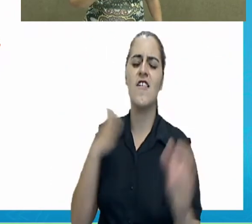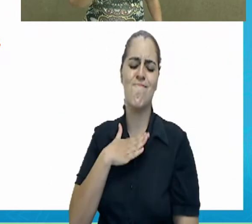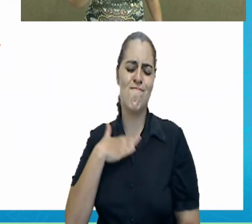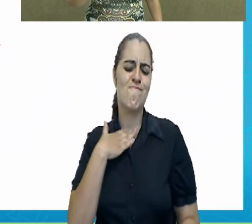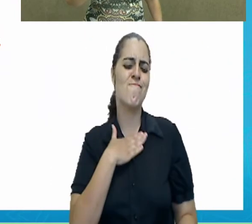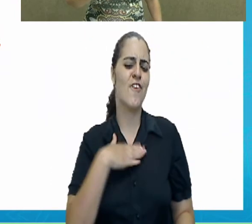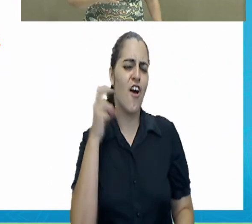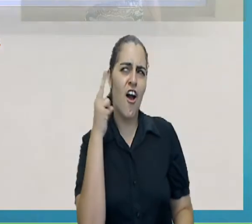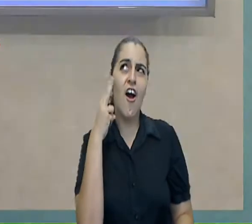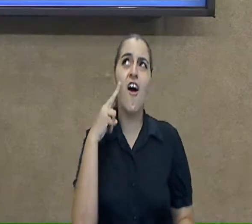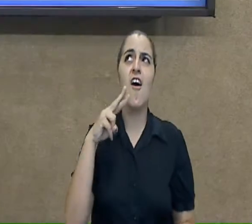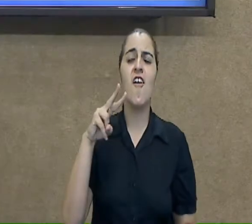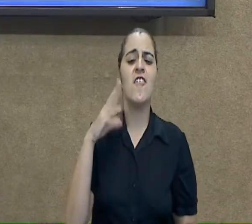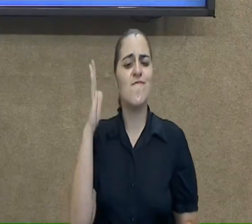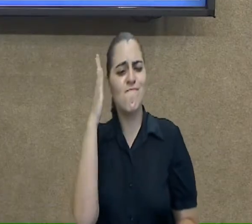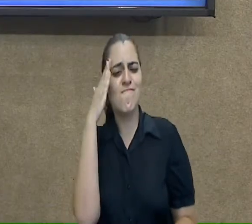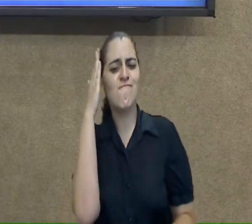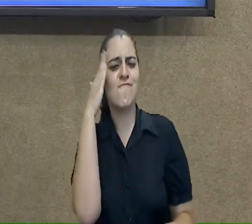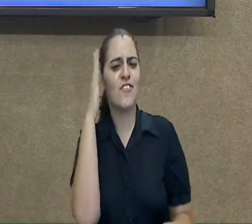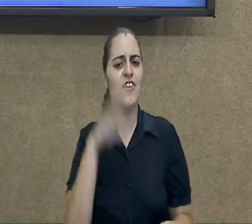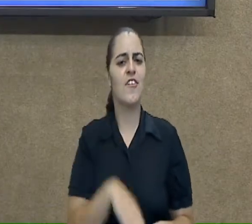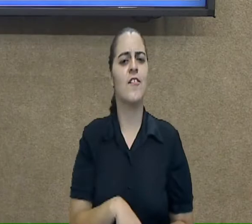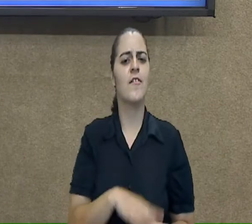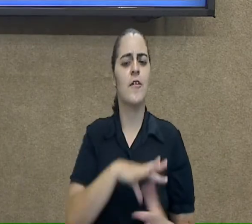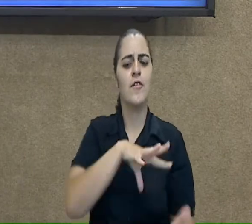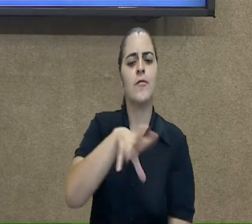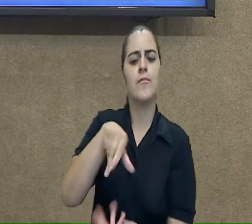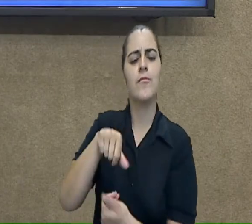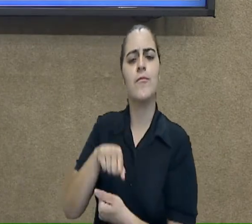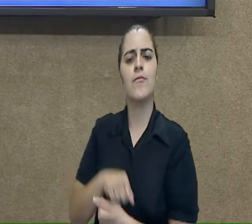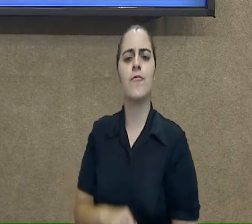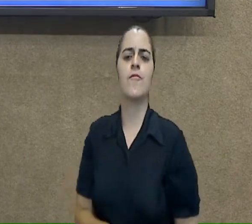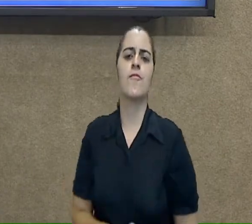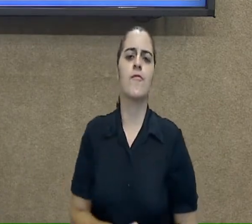gosta de ver e saber do universo.